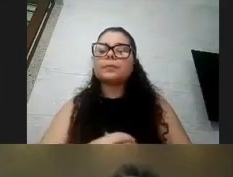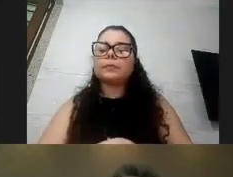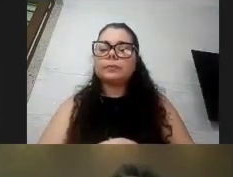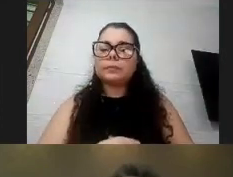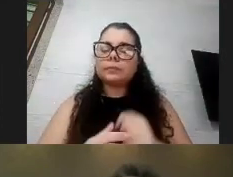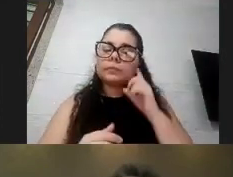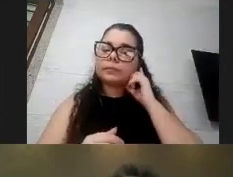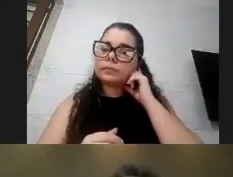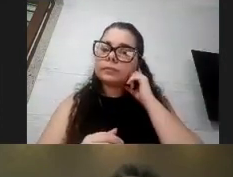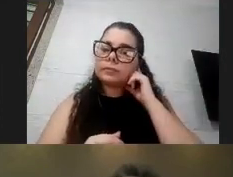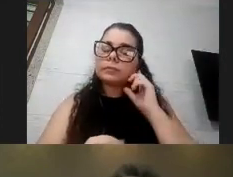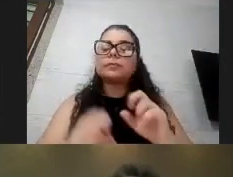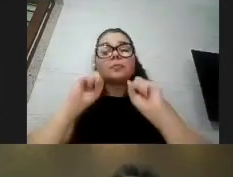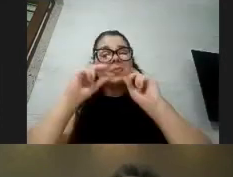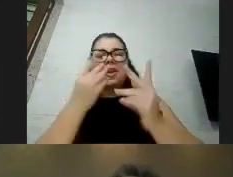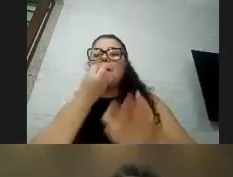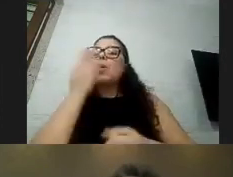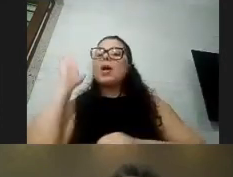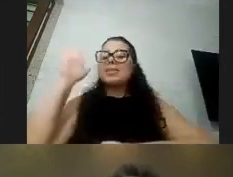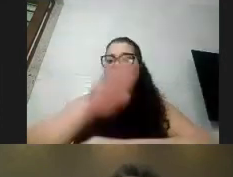ok boa tarde